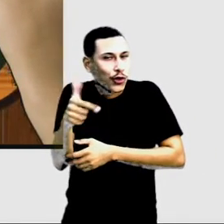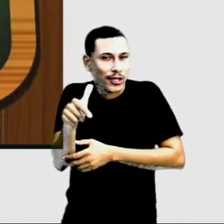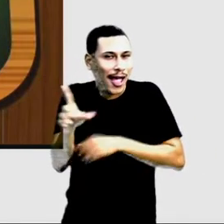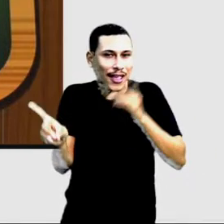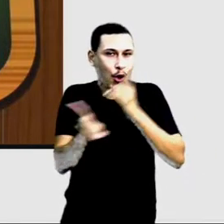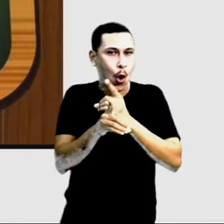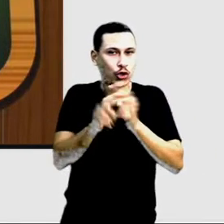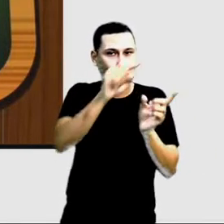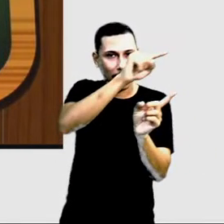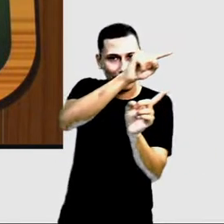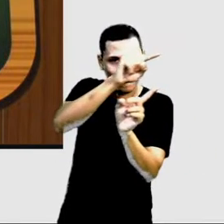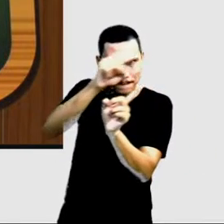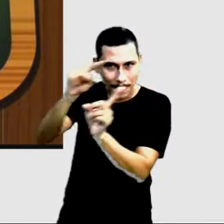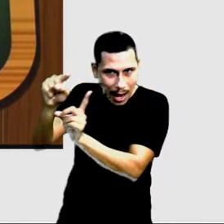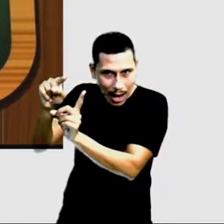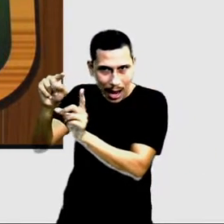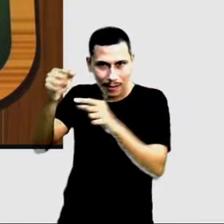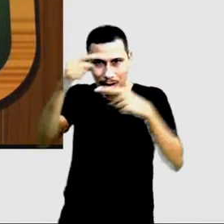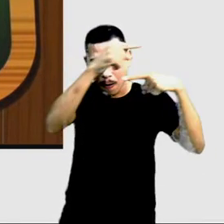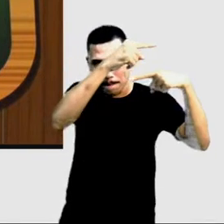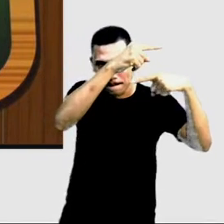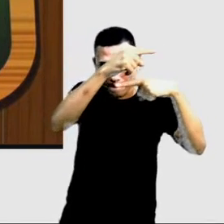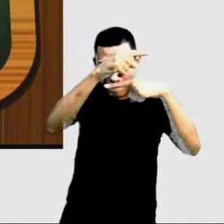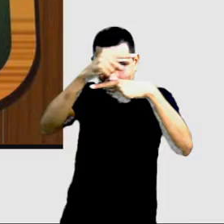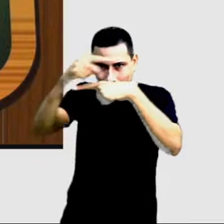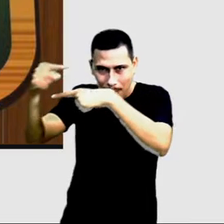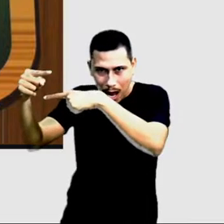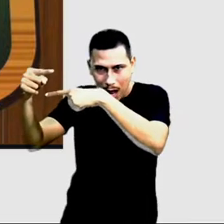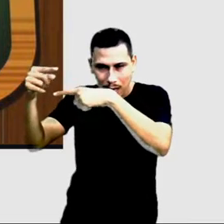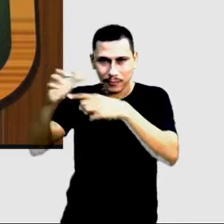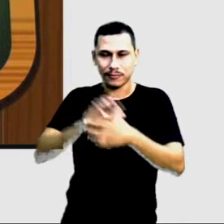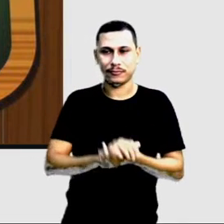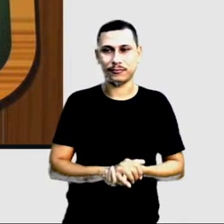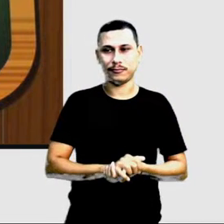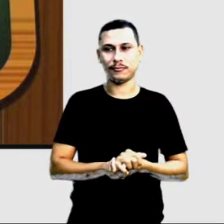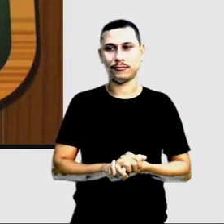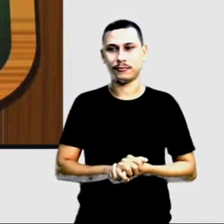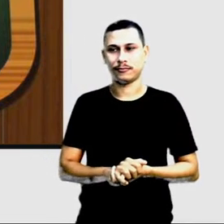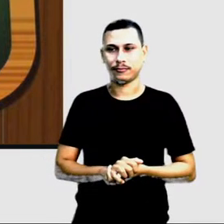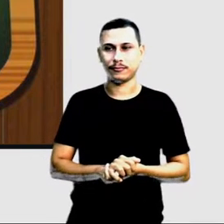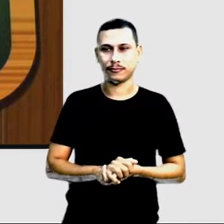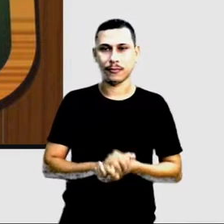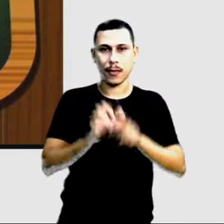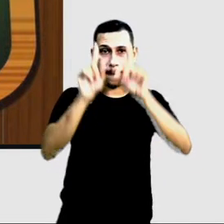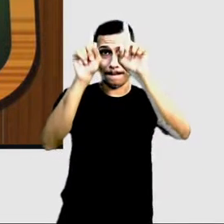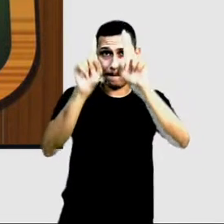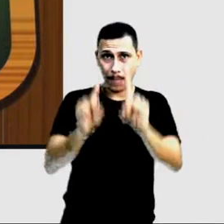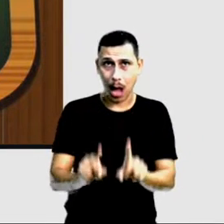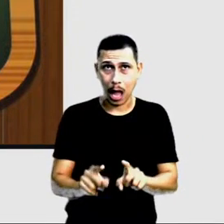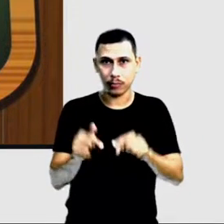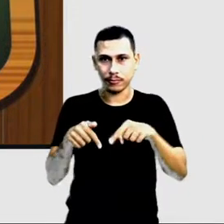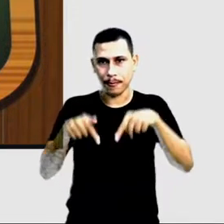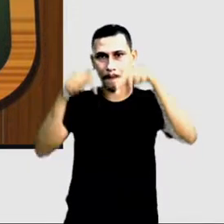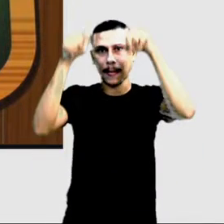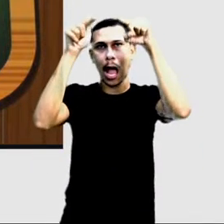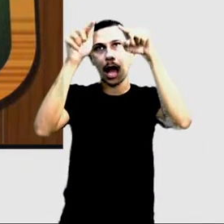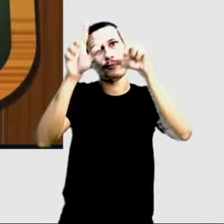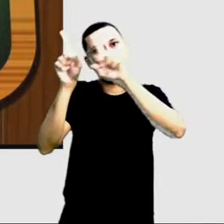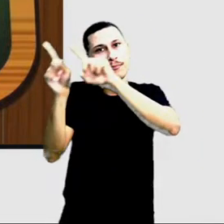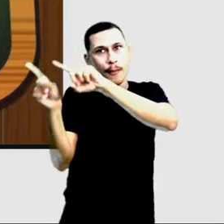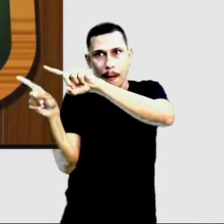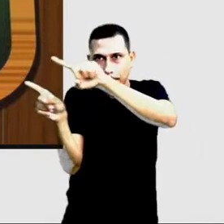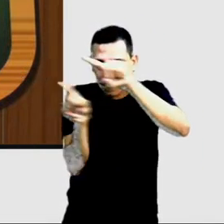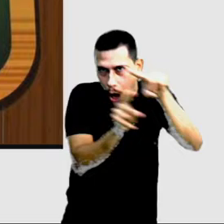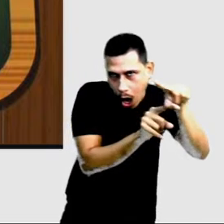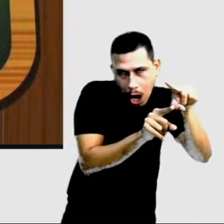Não possuem ponto em comum. Vamos ver os exemplos. Por mais que eu continue a desenhar essas retas,